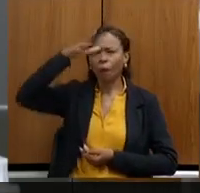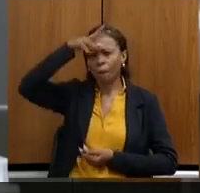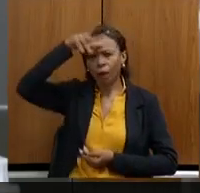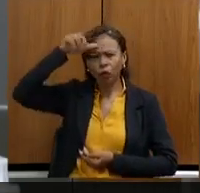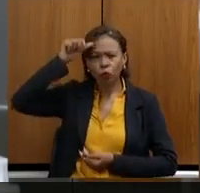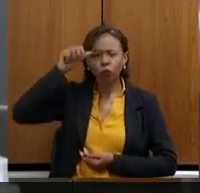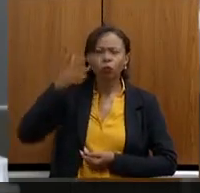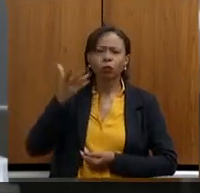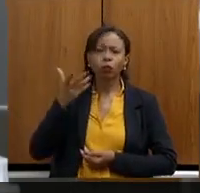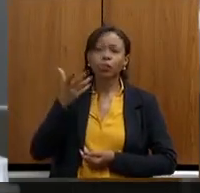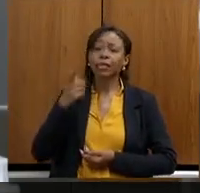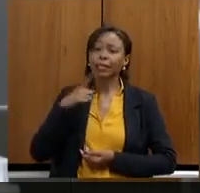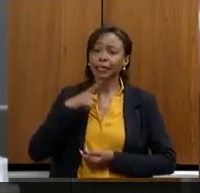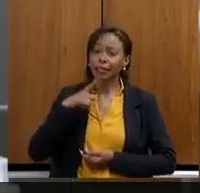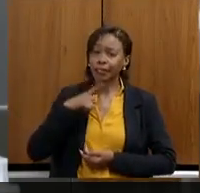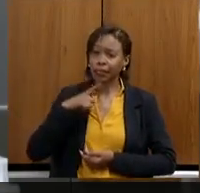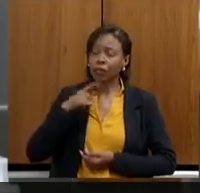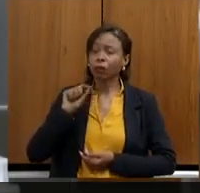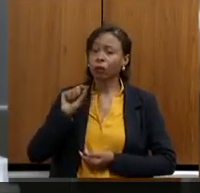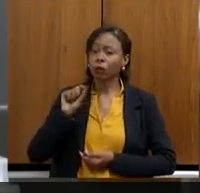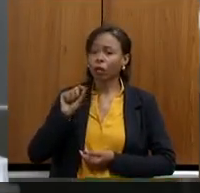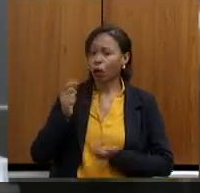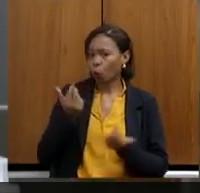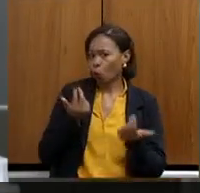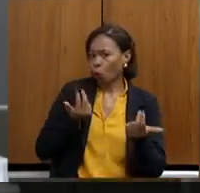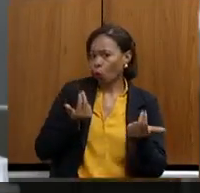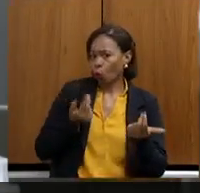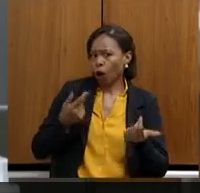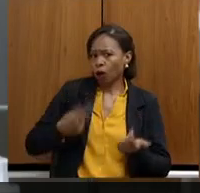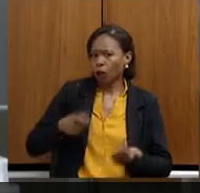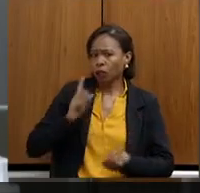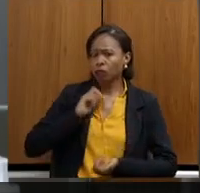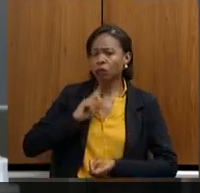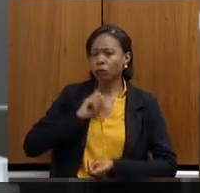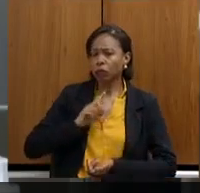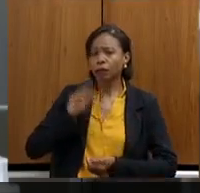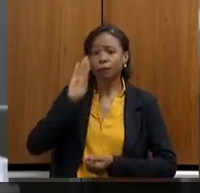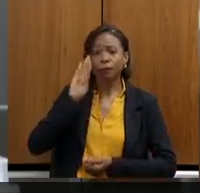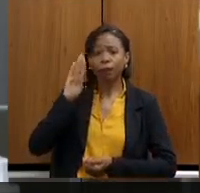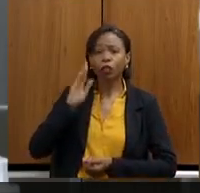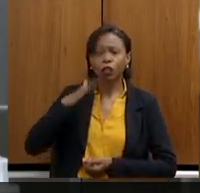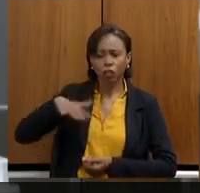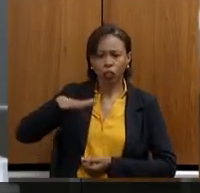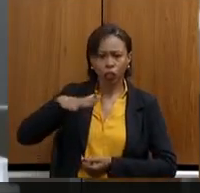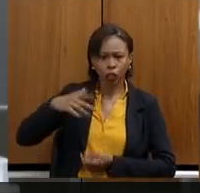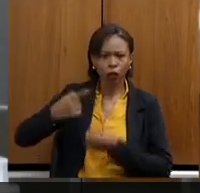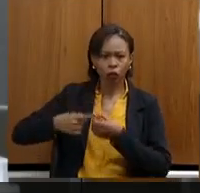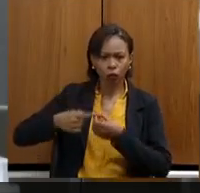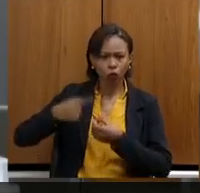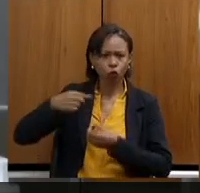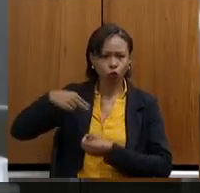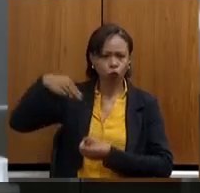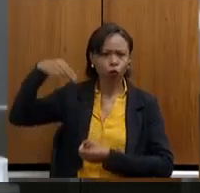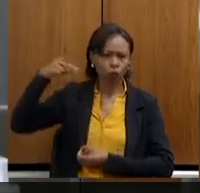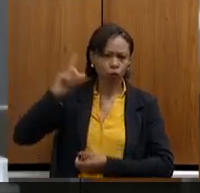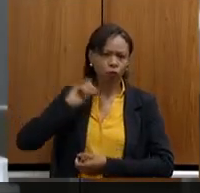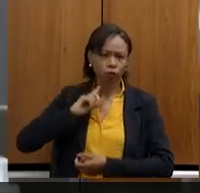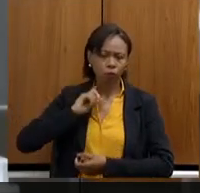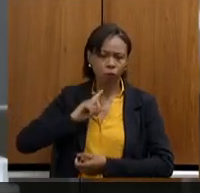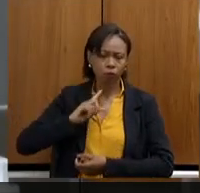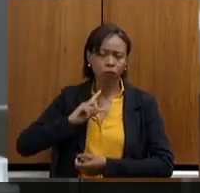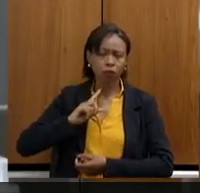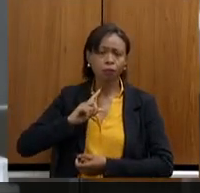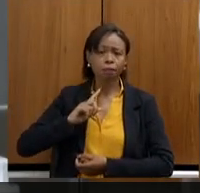vocação nossa, especialmente na região onde o senhor atua mais direto, o norte de Minas, e